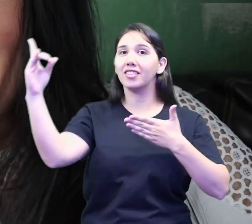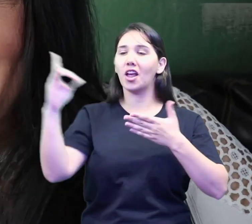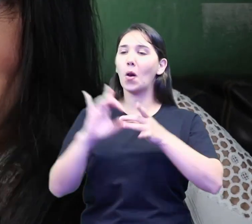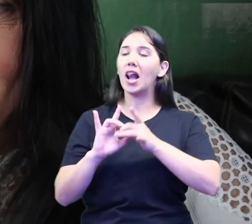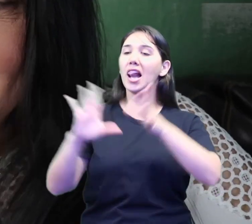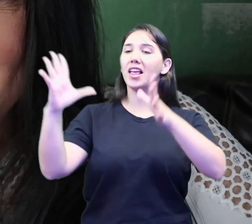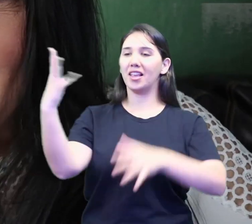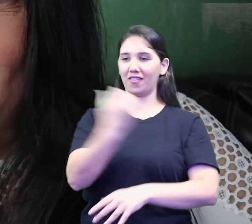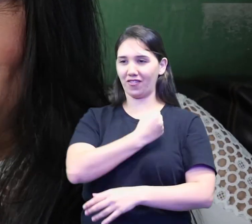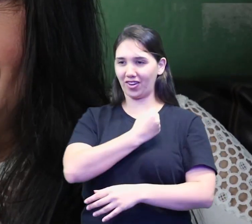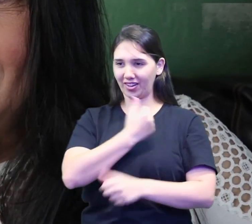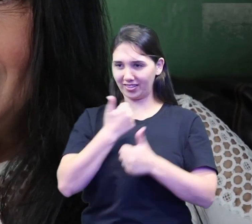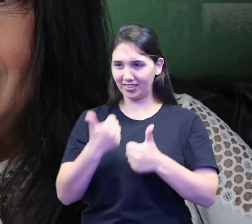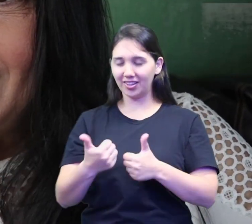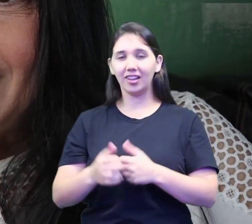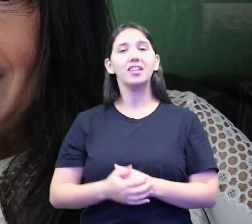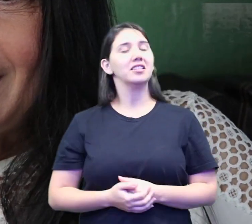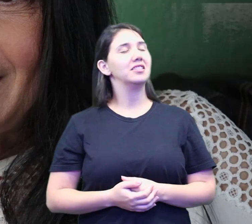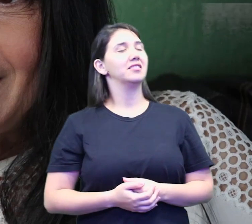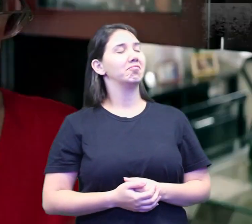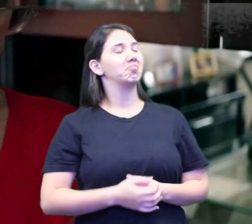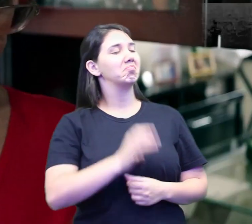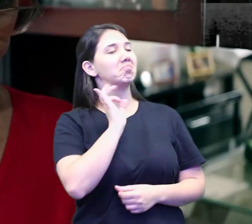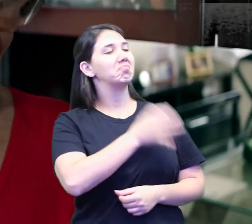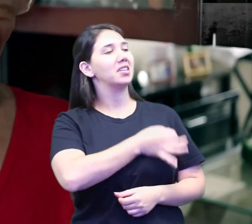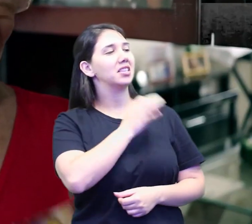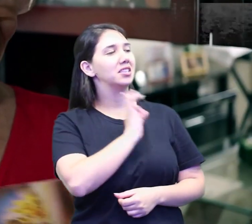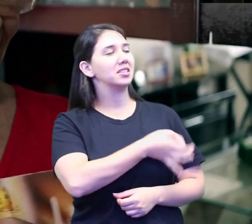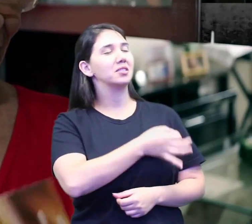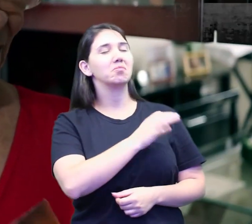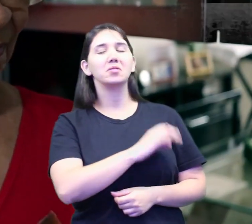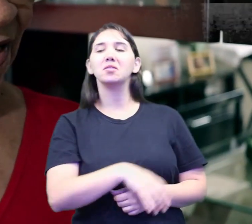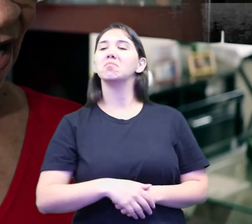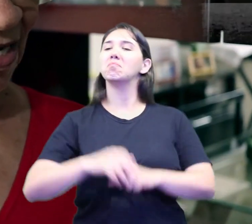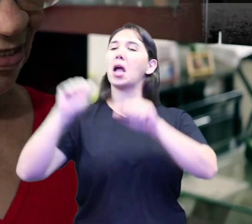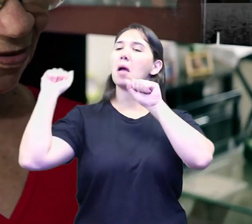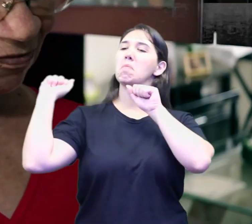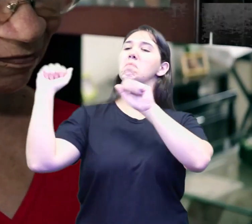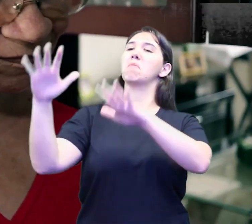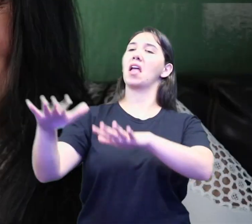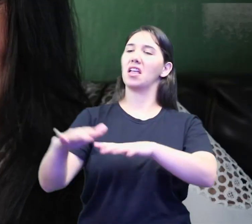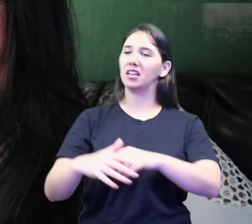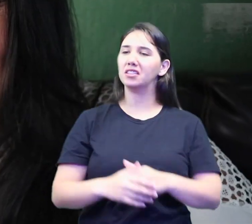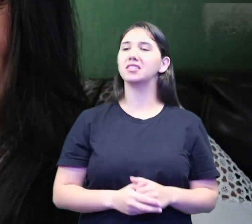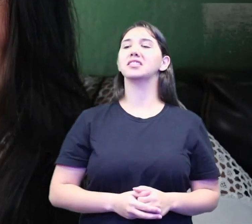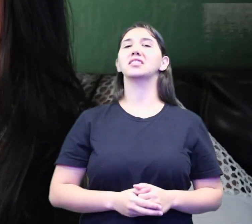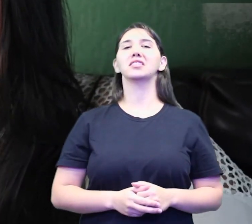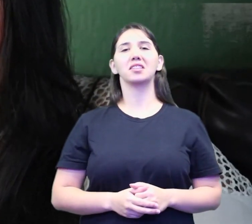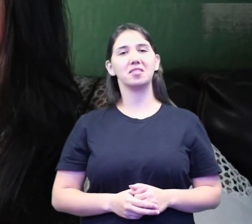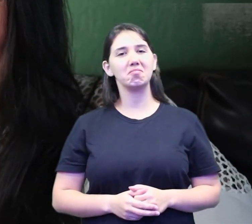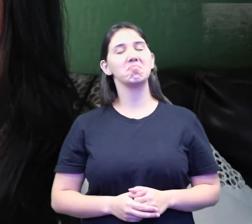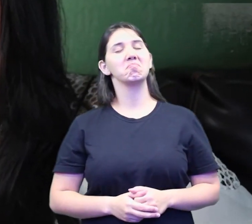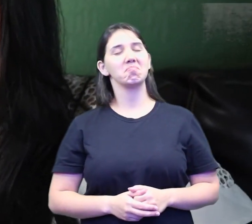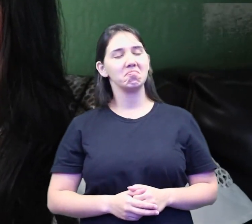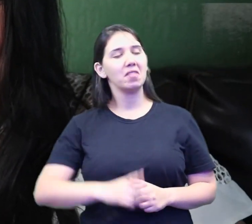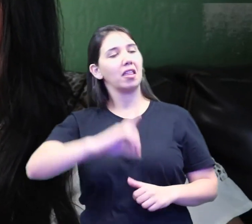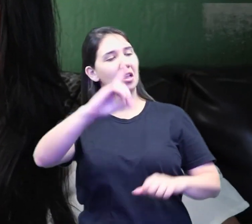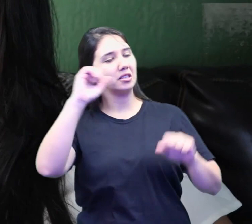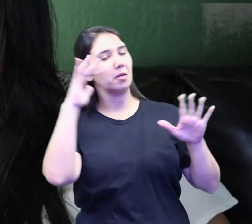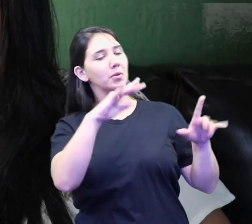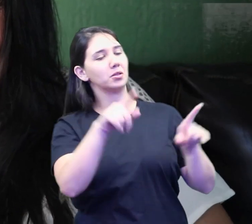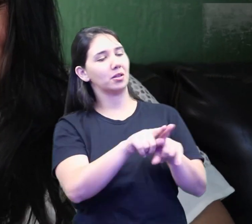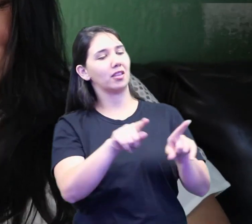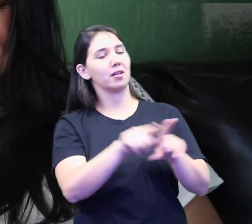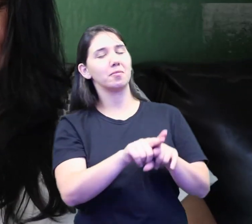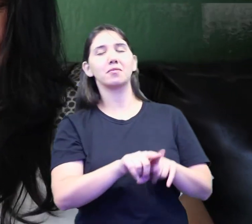É, exato. Que bênção. Ok. Um abraço. Tá. Deus te abençoe também.